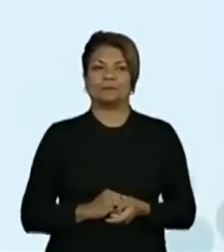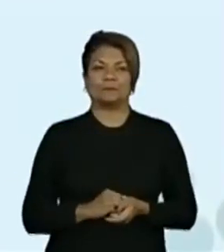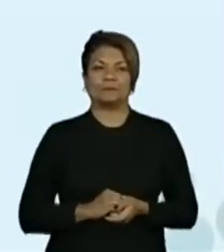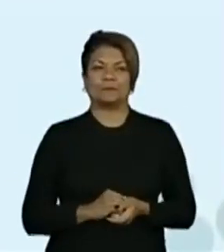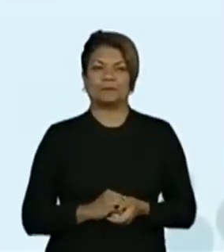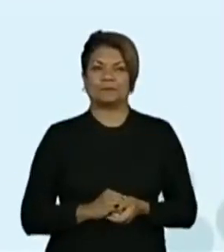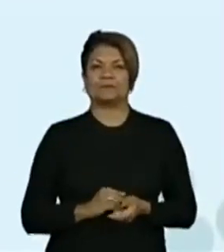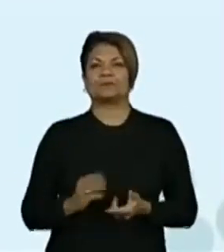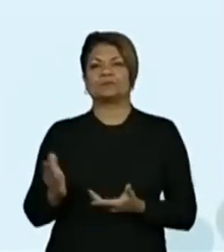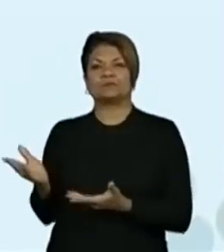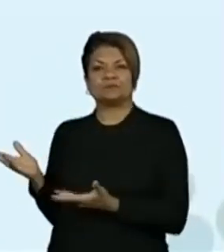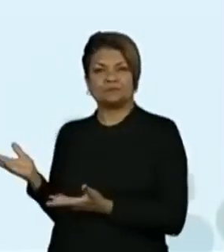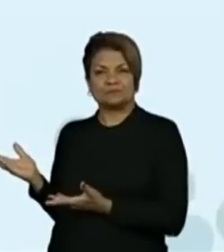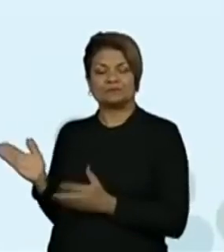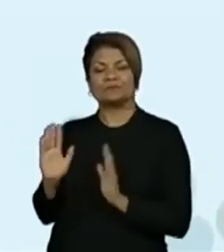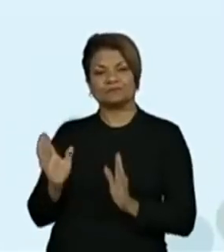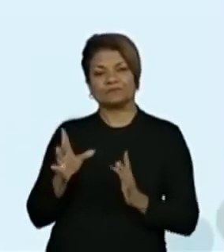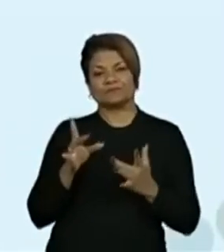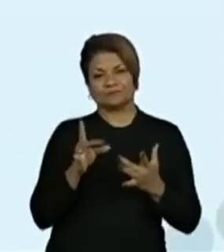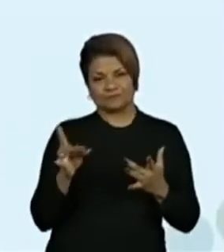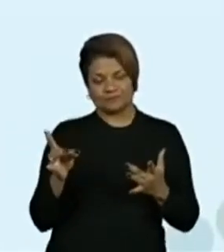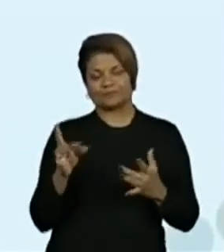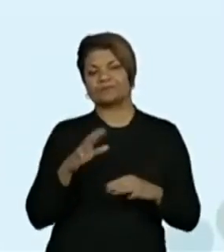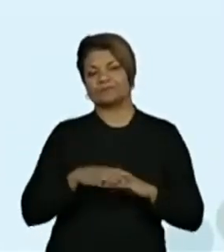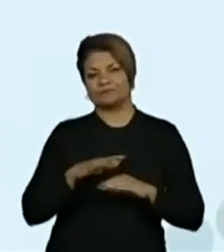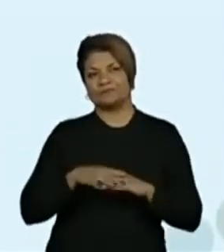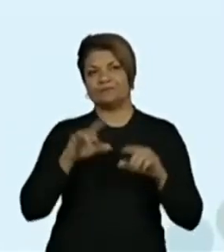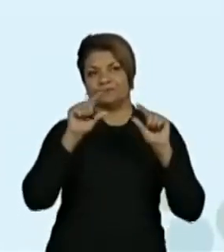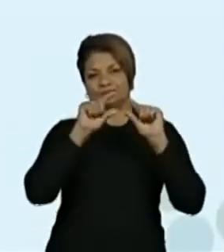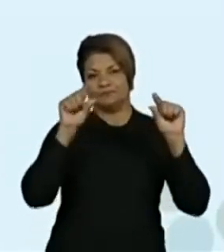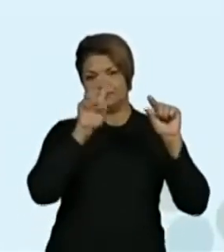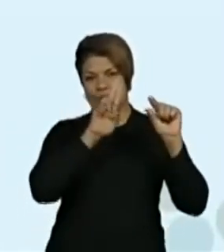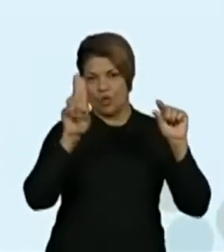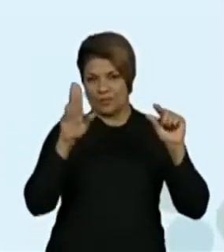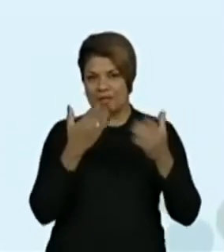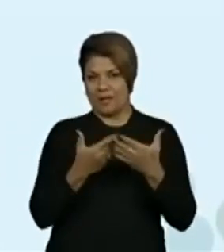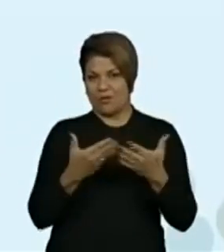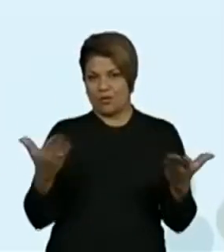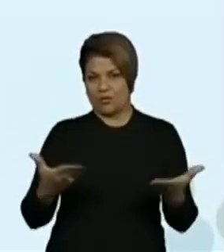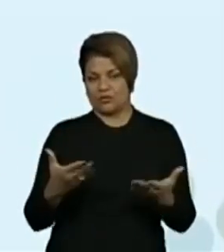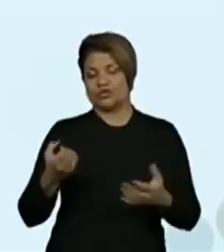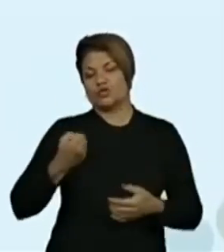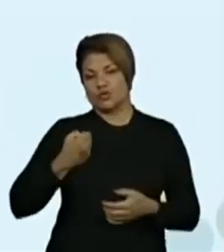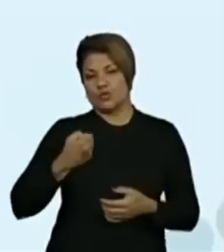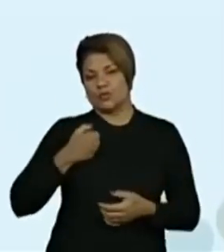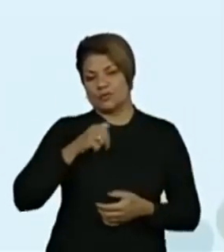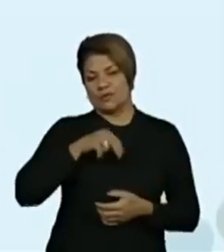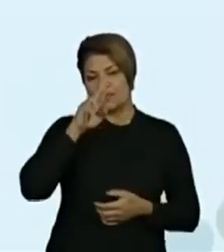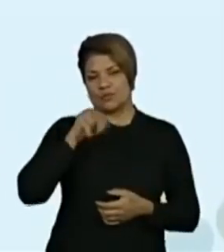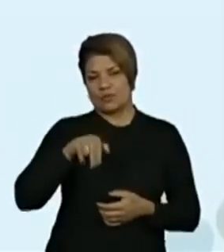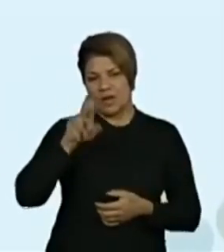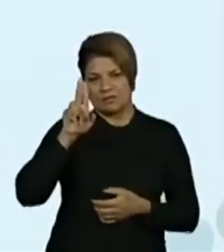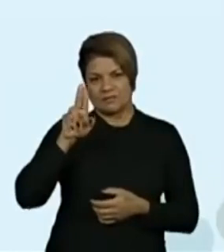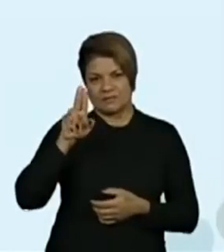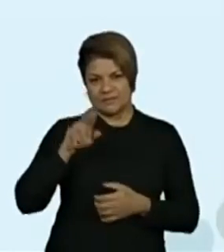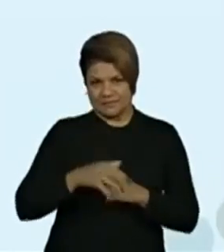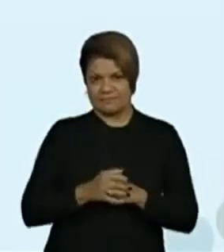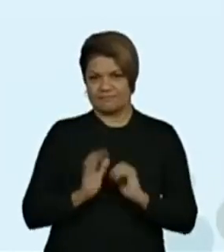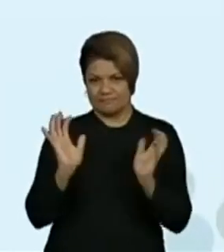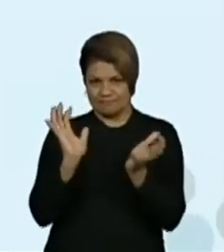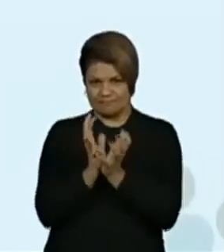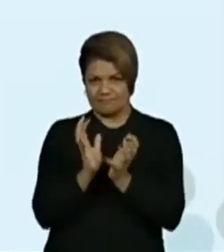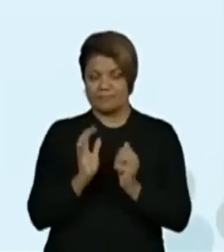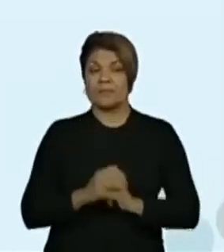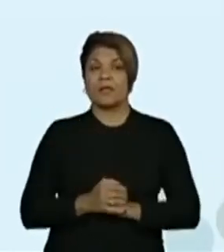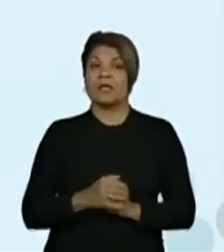já está na tela. A disciplina é matemática, o título da aula é Números Naturais. Eu sou o professor